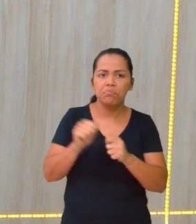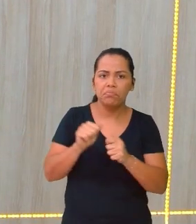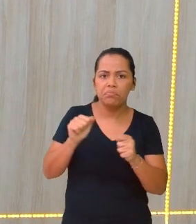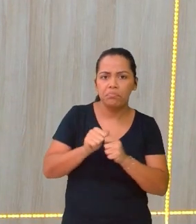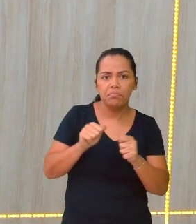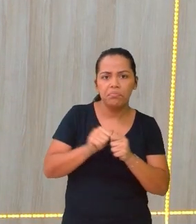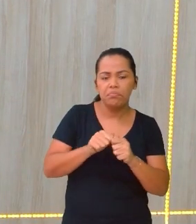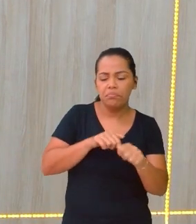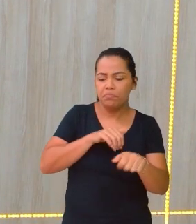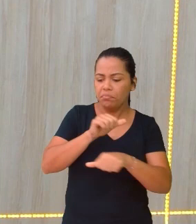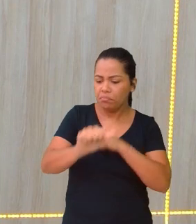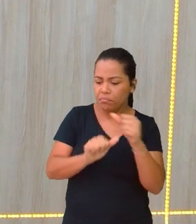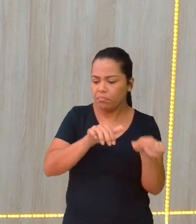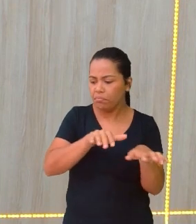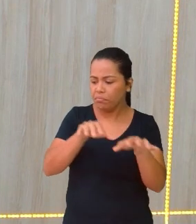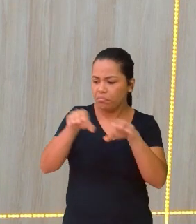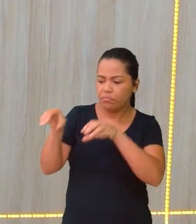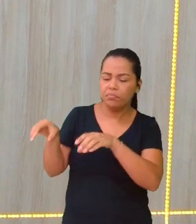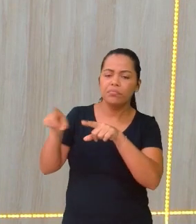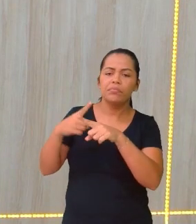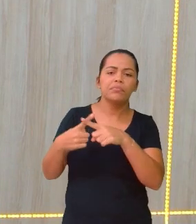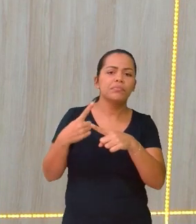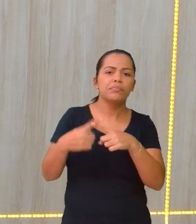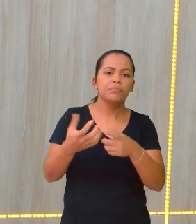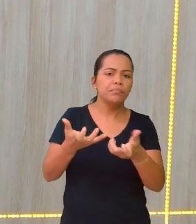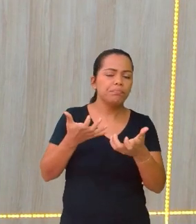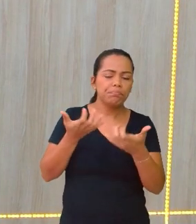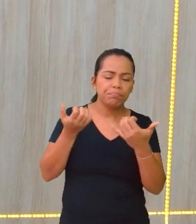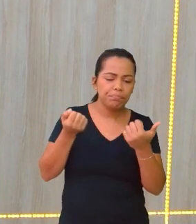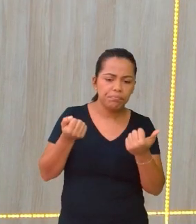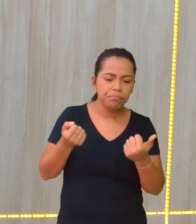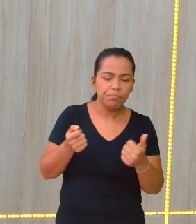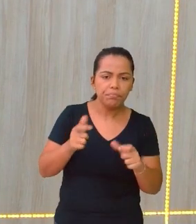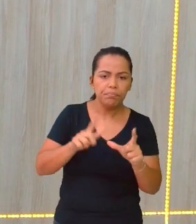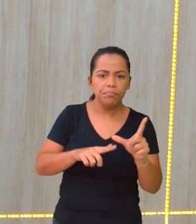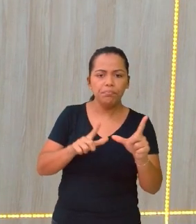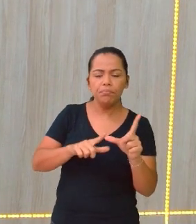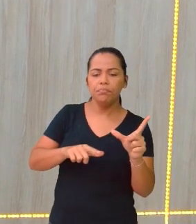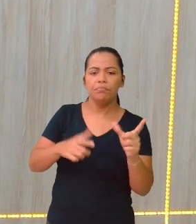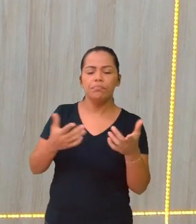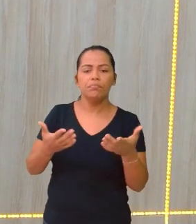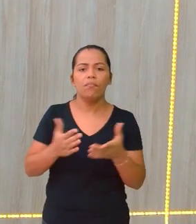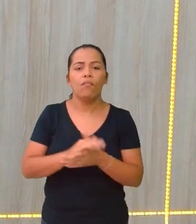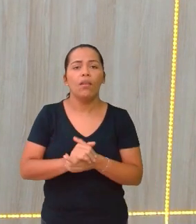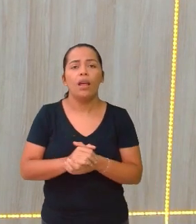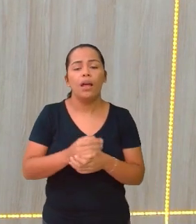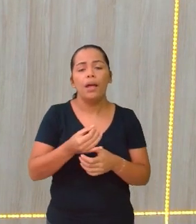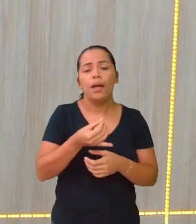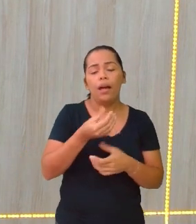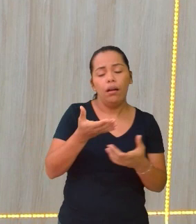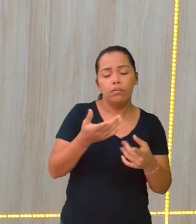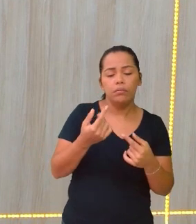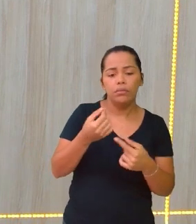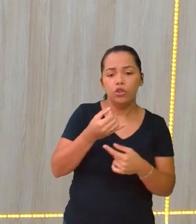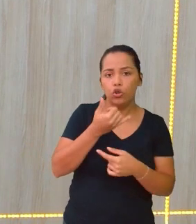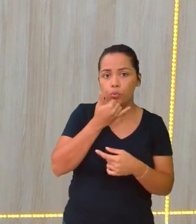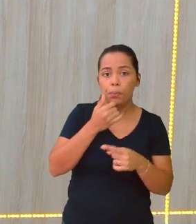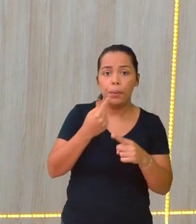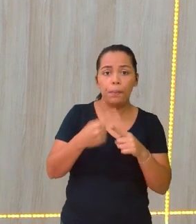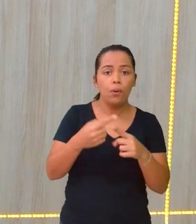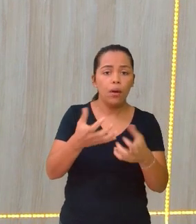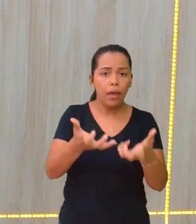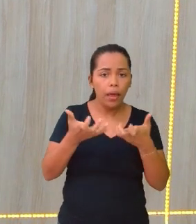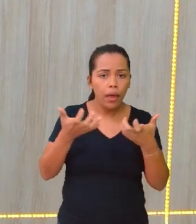local adequado, porque esse armário acabou de ser montado e ele precisa empurrar e agora ele precisa dar força.